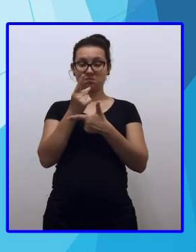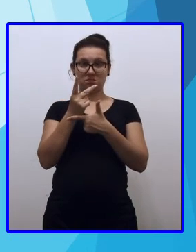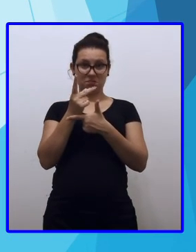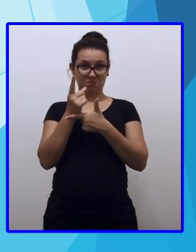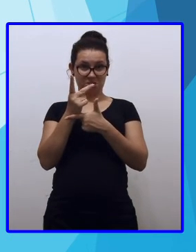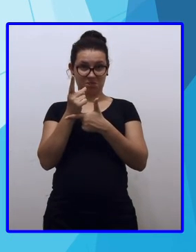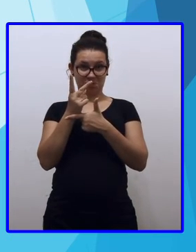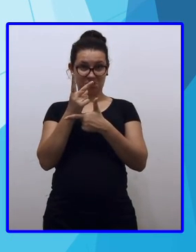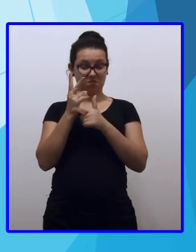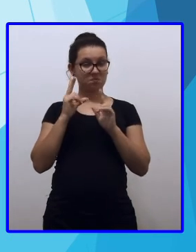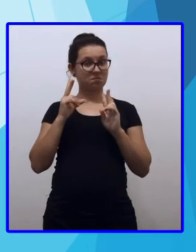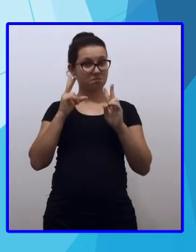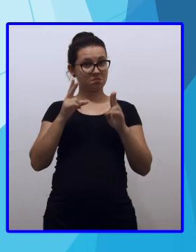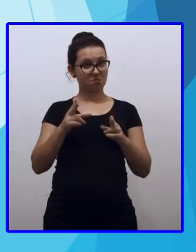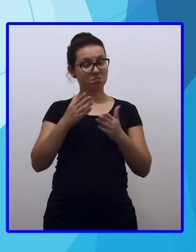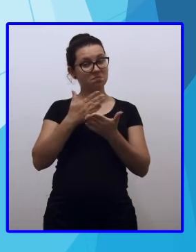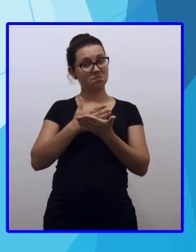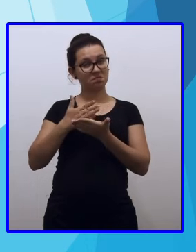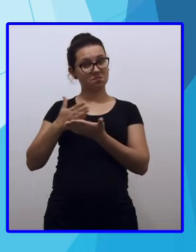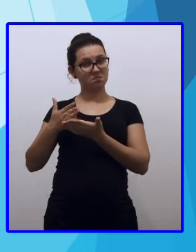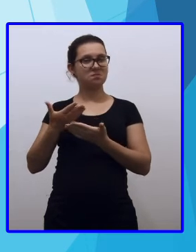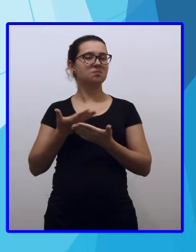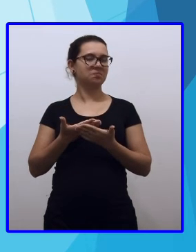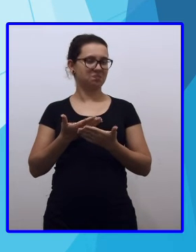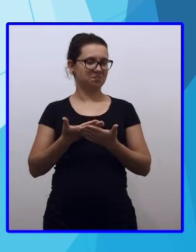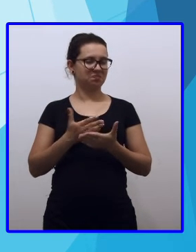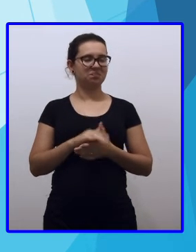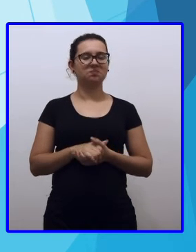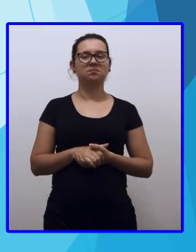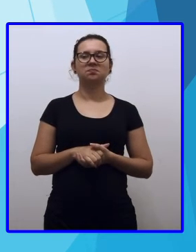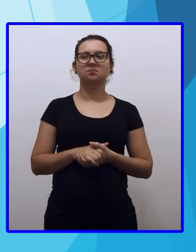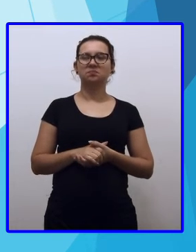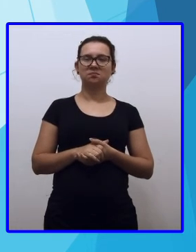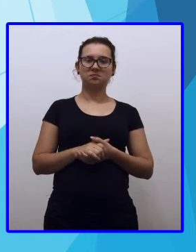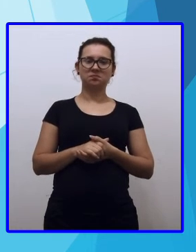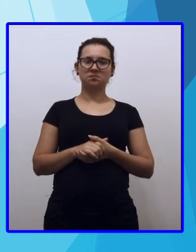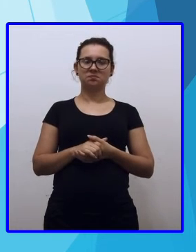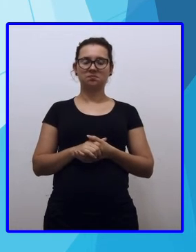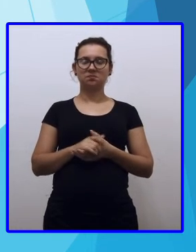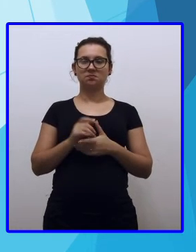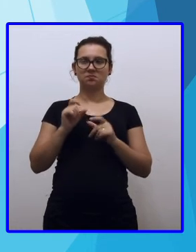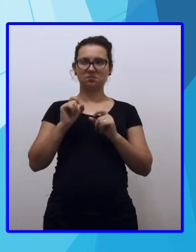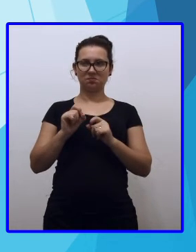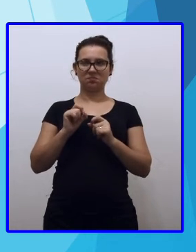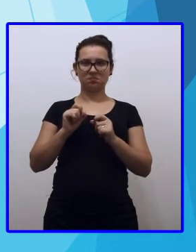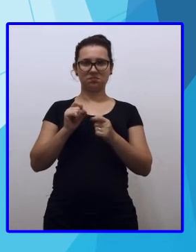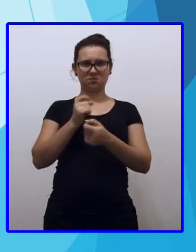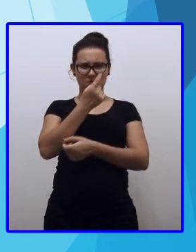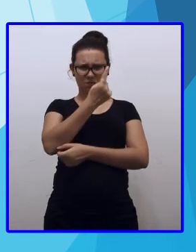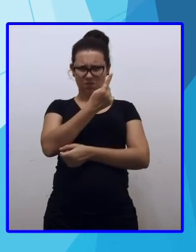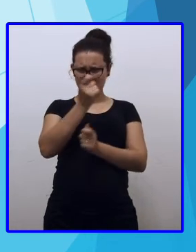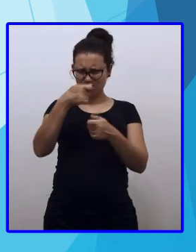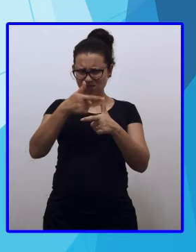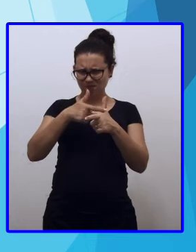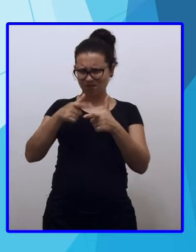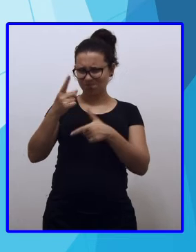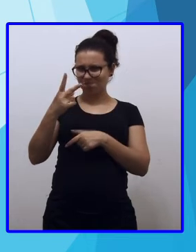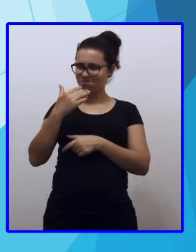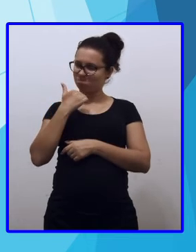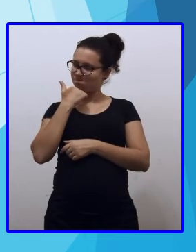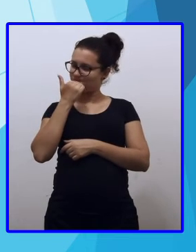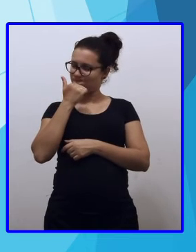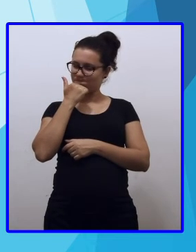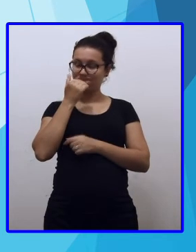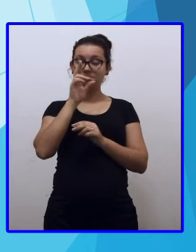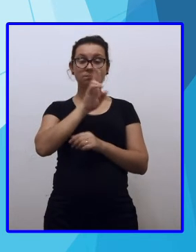Mesmo esquema que nós estamos vendo em todas as aulas. Então vamos pegar uma unidade milhar. Dá para dividir por 12? Não.